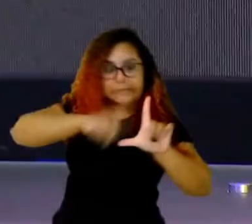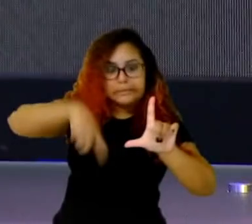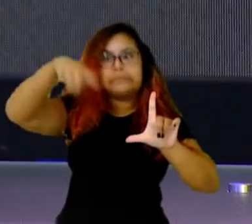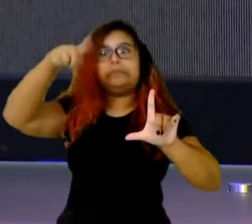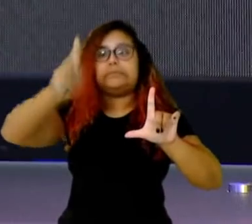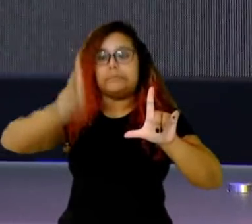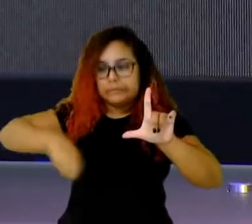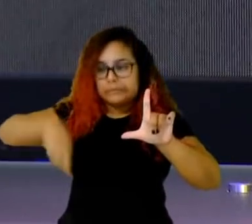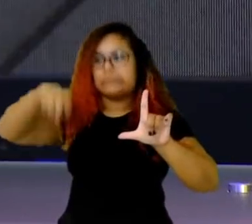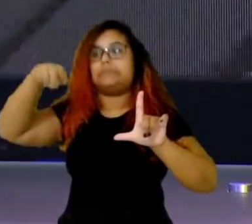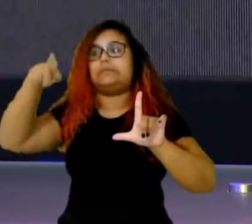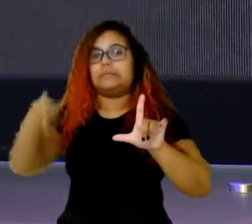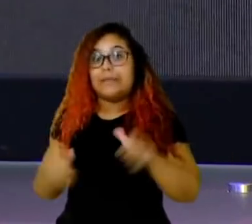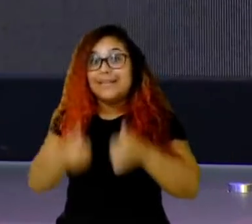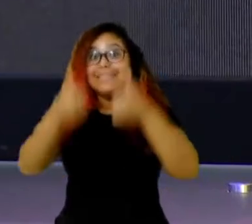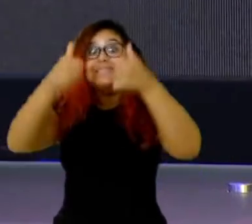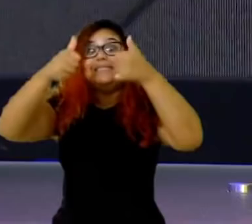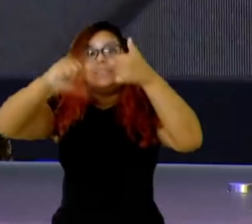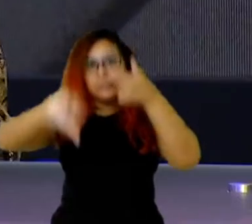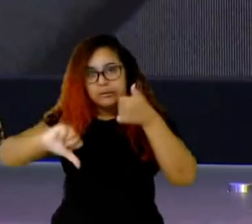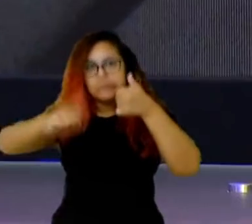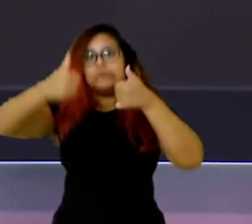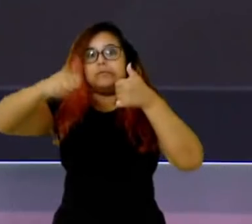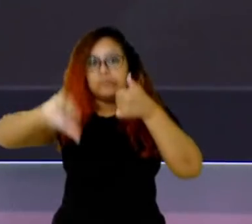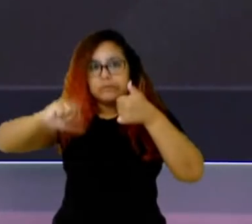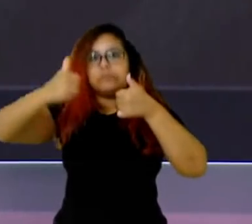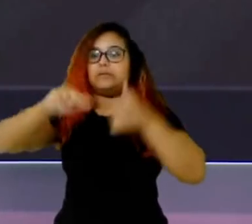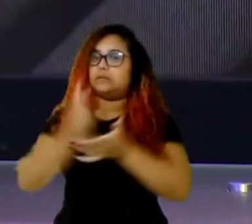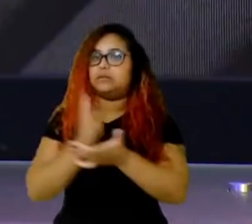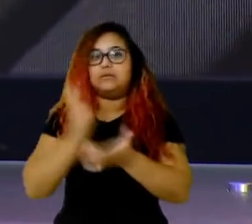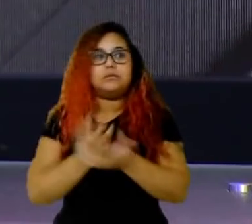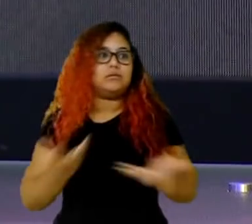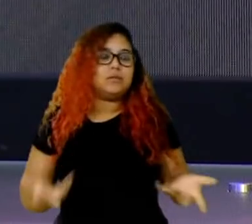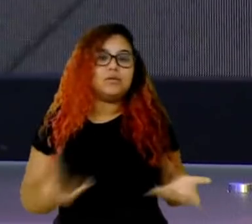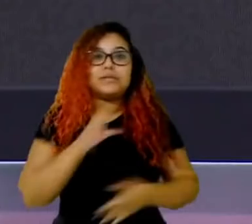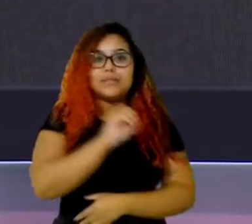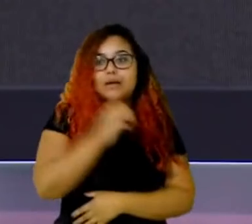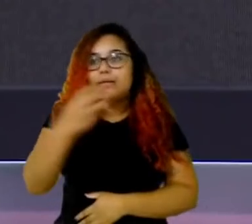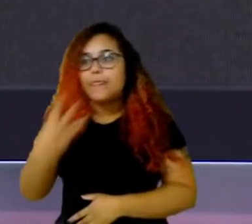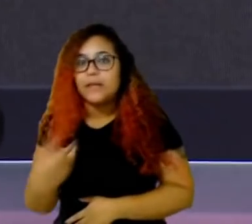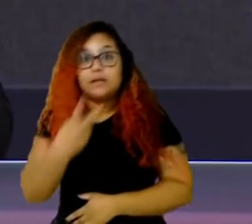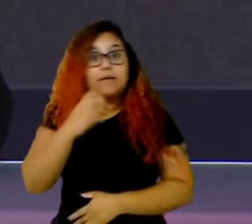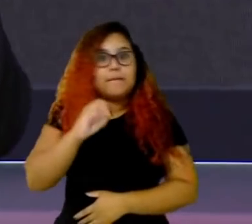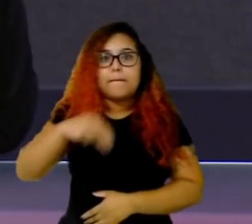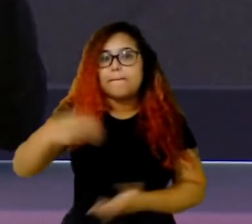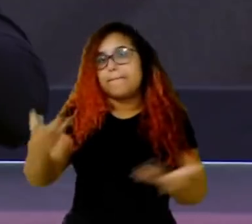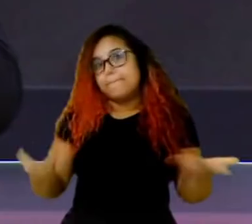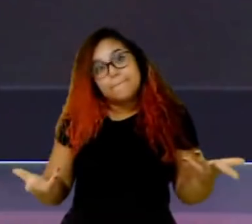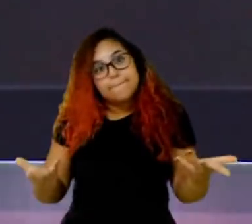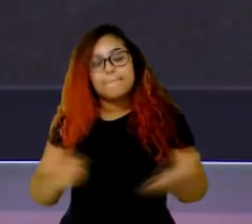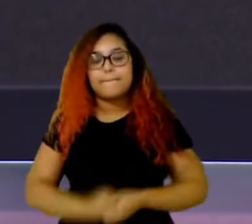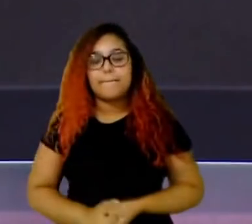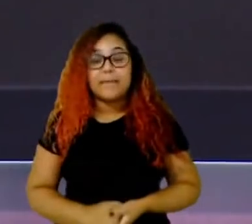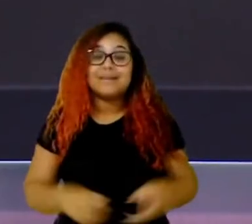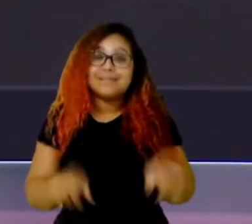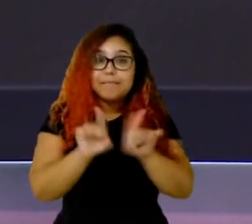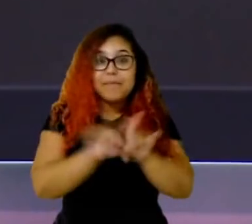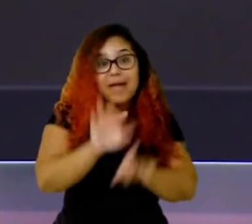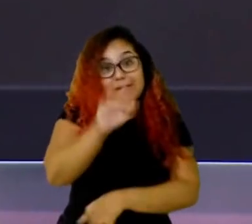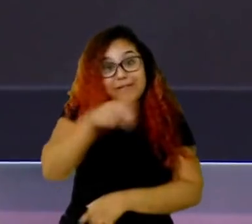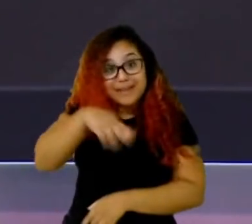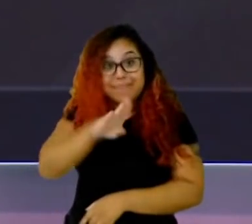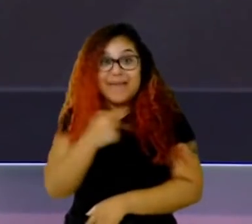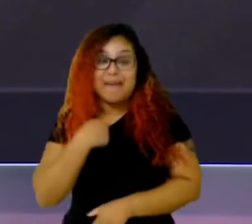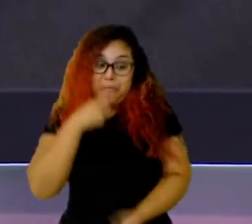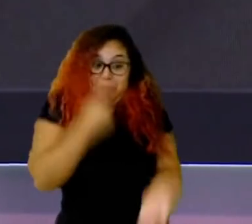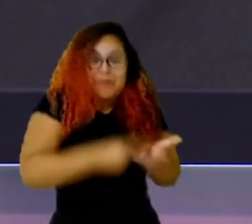tá 0-3, com 50 de margem, 20 minutos, mas amor, o tá acontecendo aqui? Não, inclusive, o FNB aqui eu garanti, eu falei, ó, meu voto fica no FNB ali,